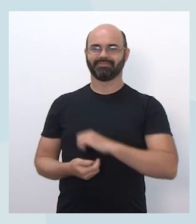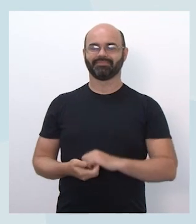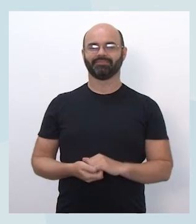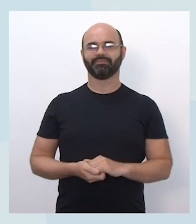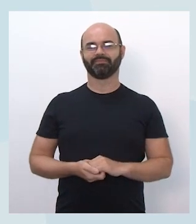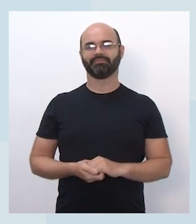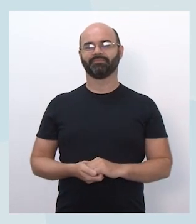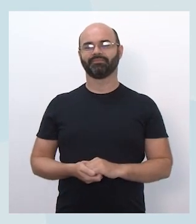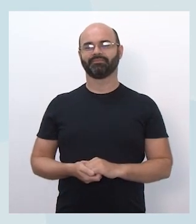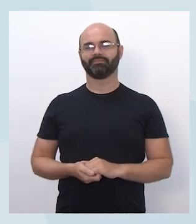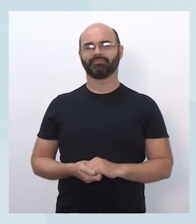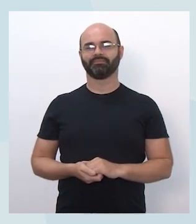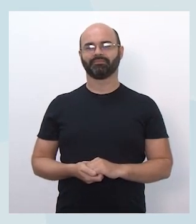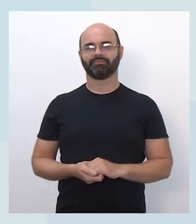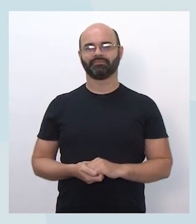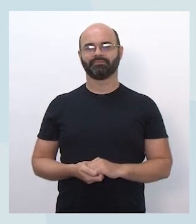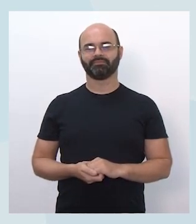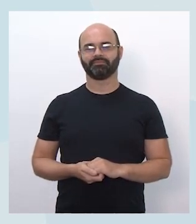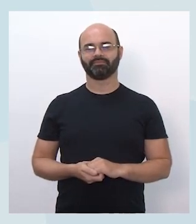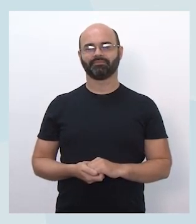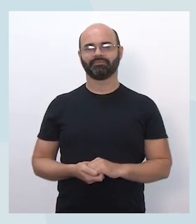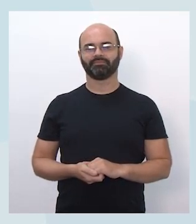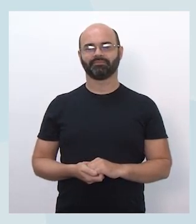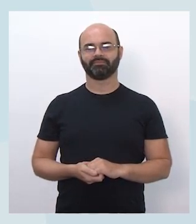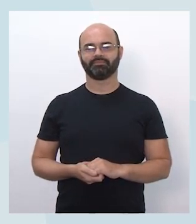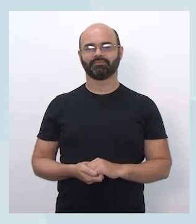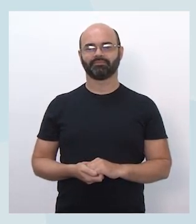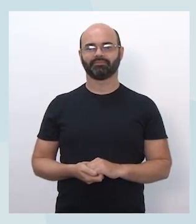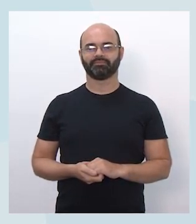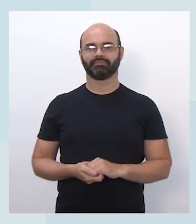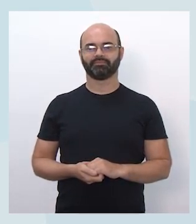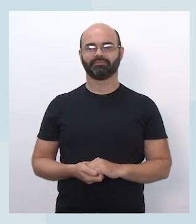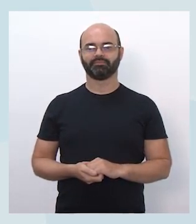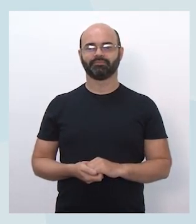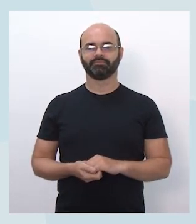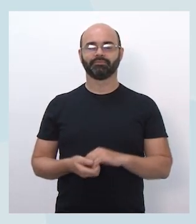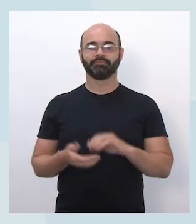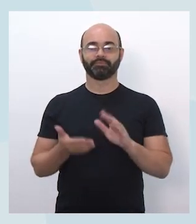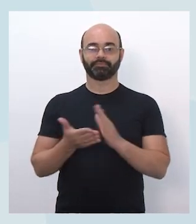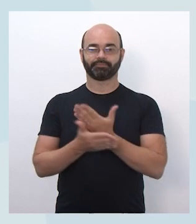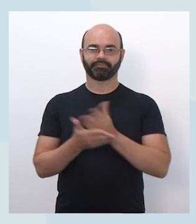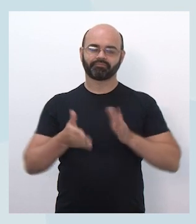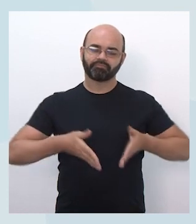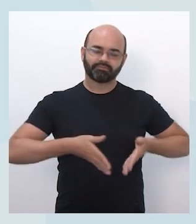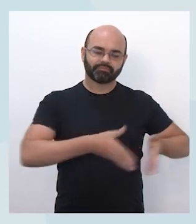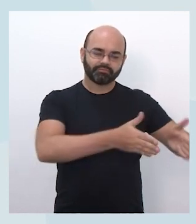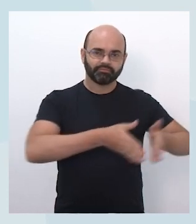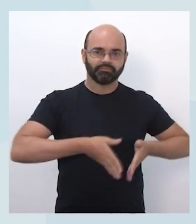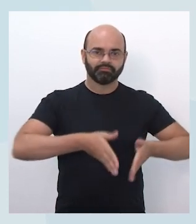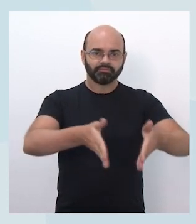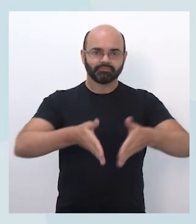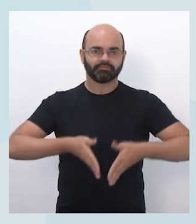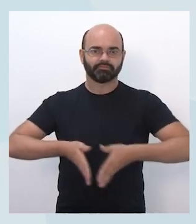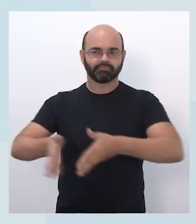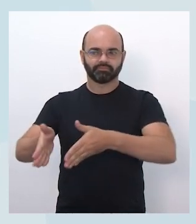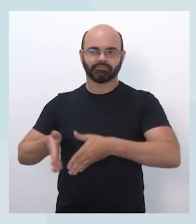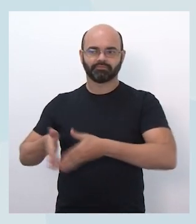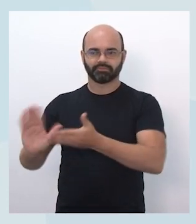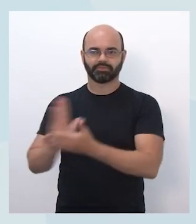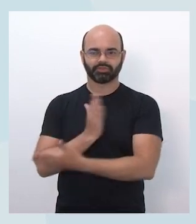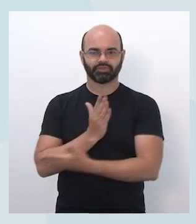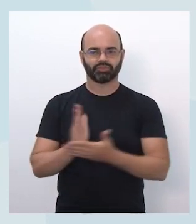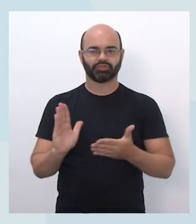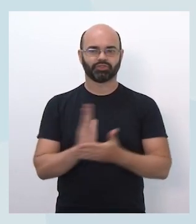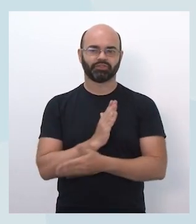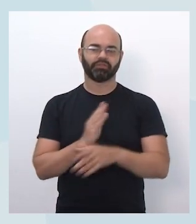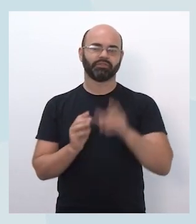dividida por alguns eixos estruturantes, né, para você, professor do